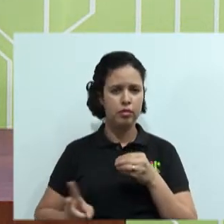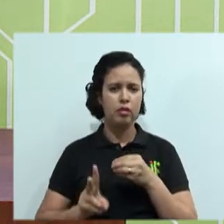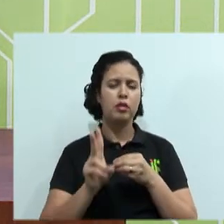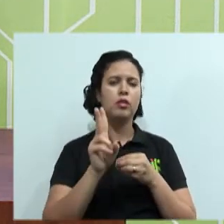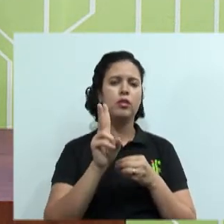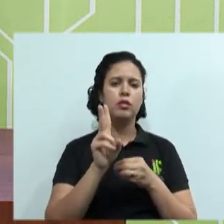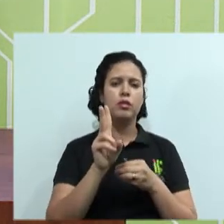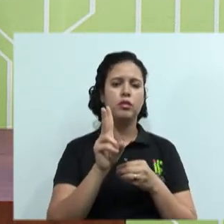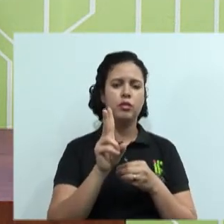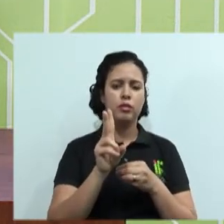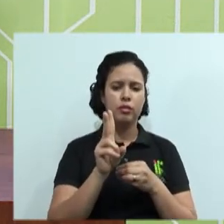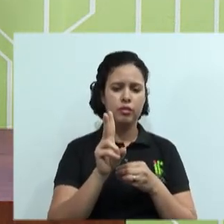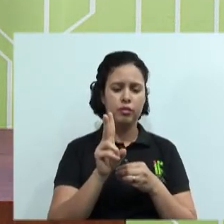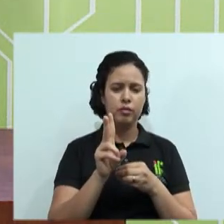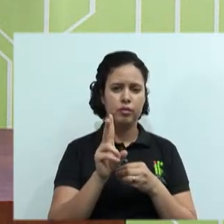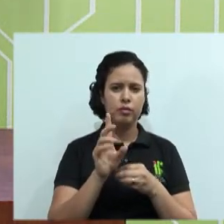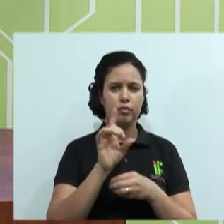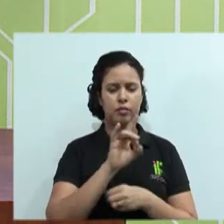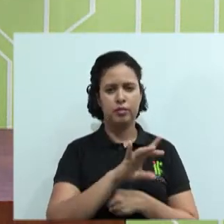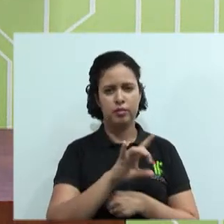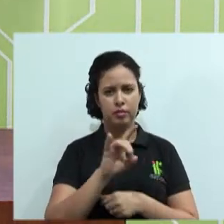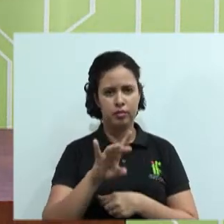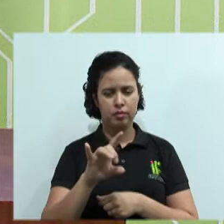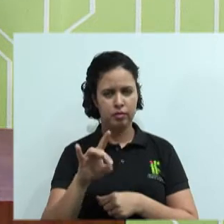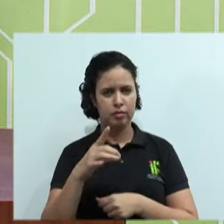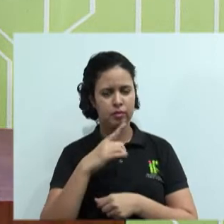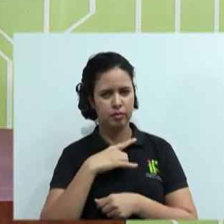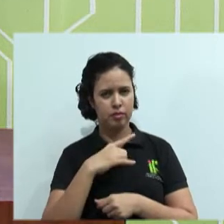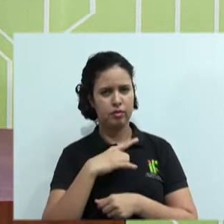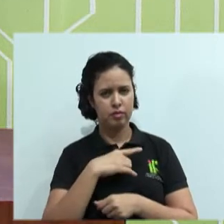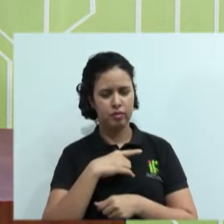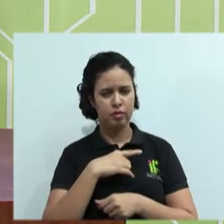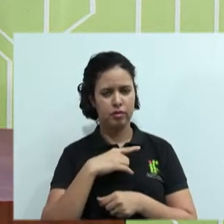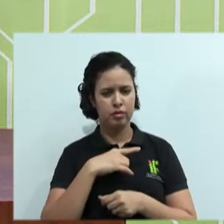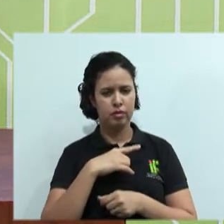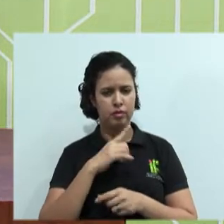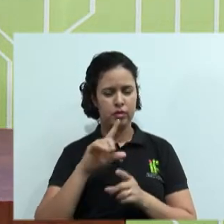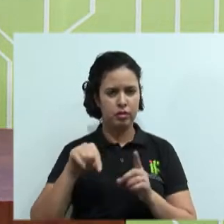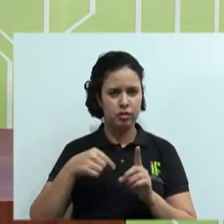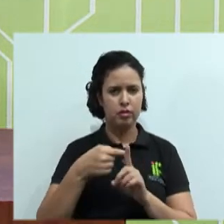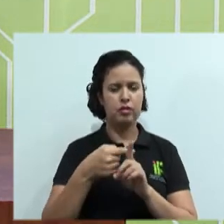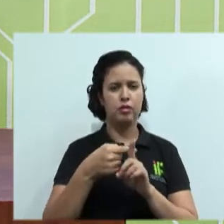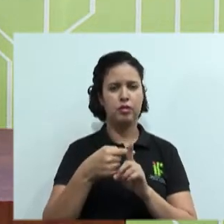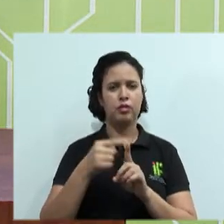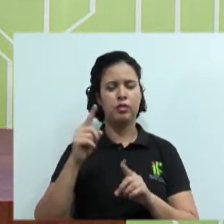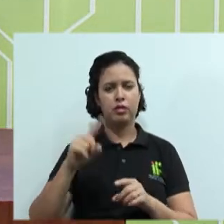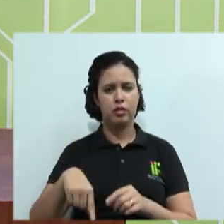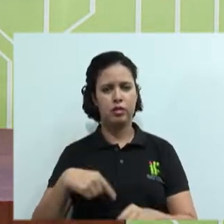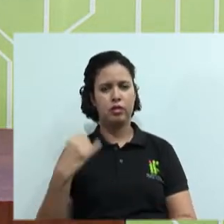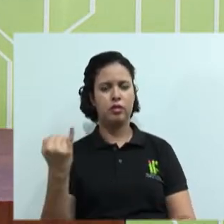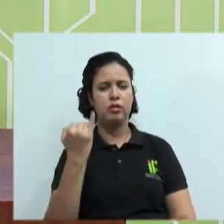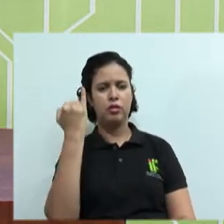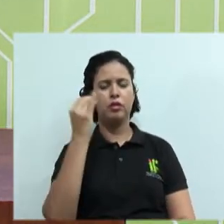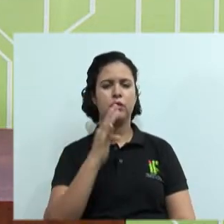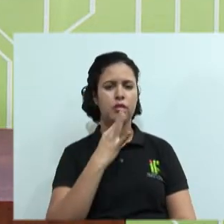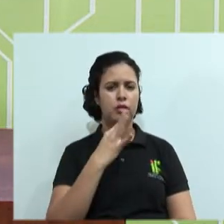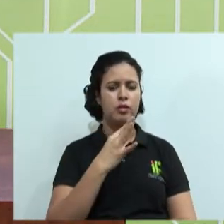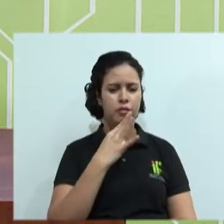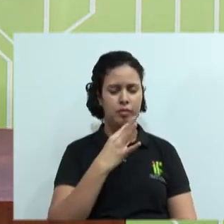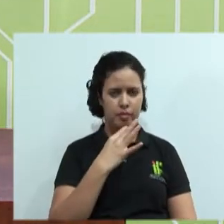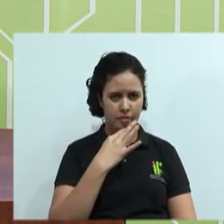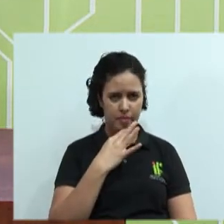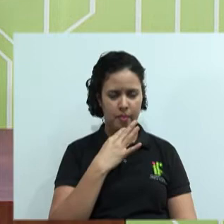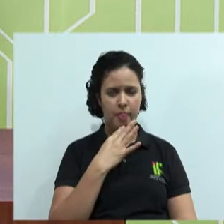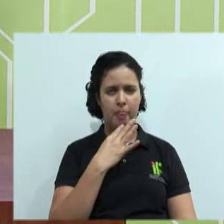indivíduo carrega consigo mesmo os valores. Então, é importante você conhecer e respeitar o valor do